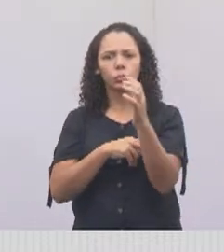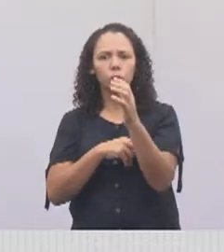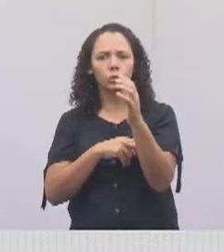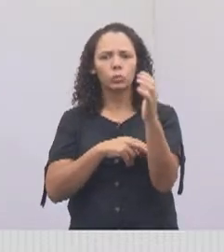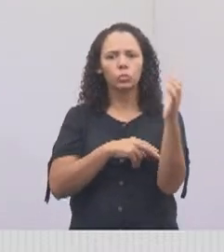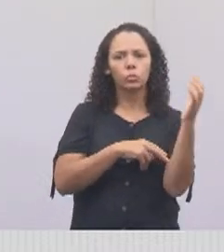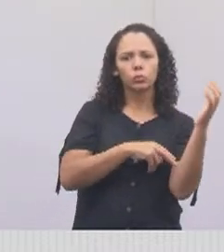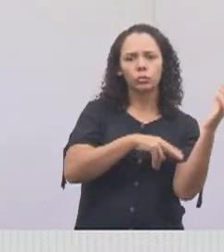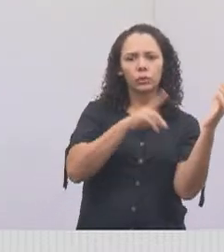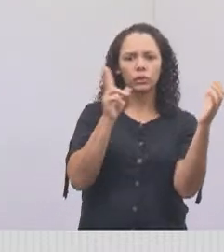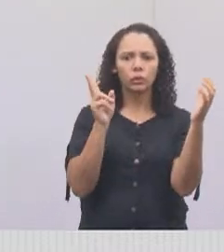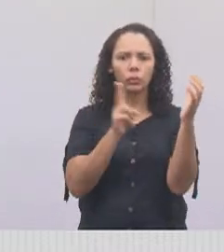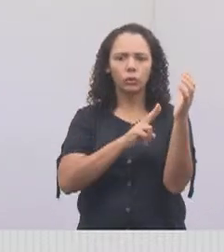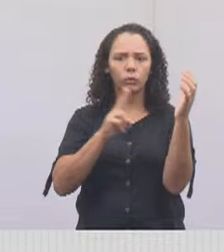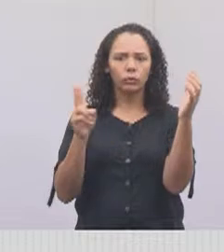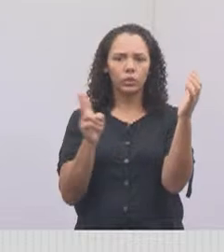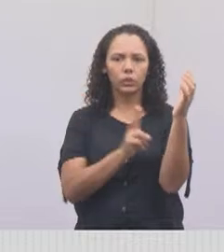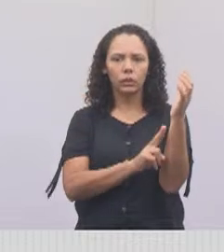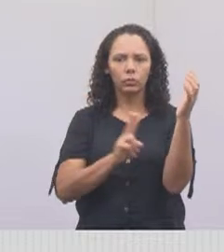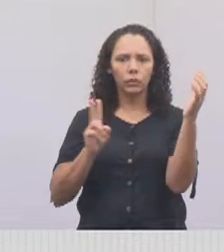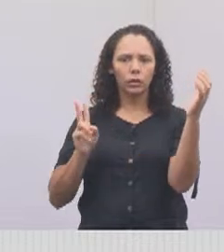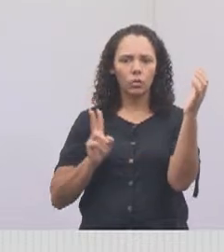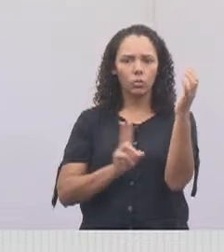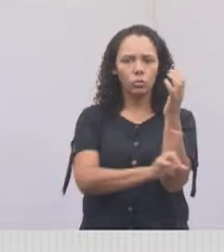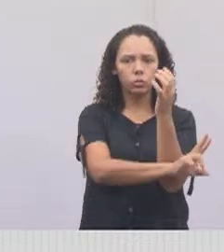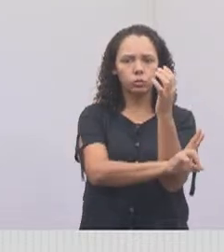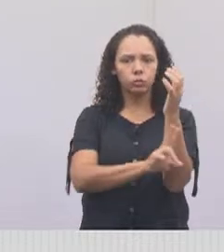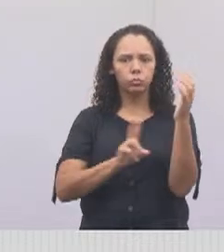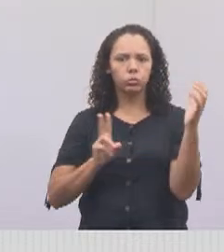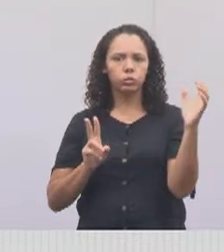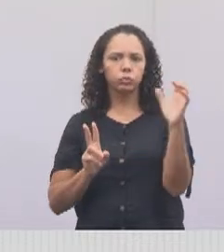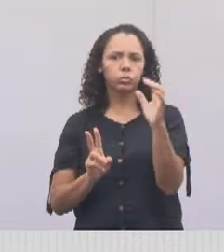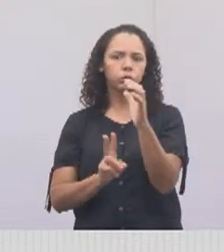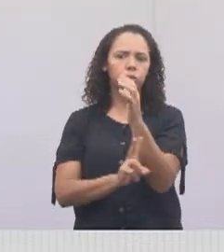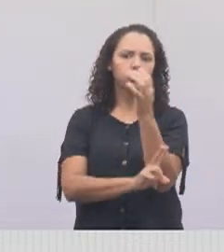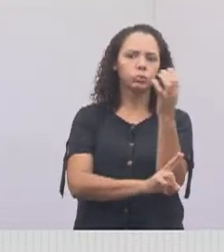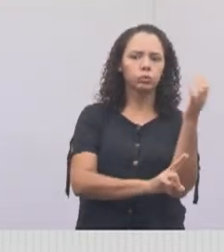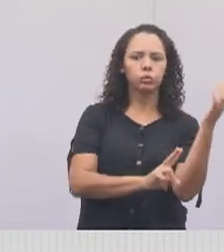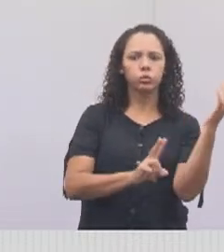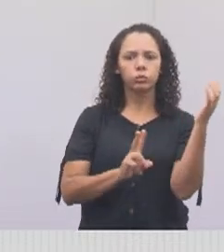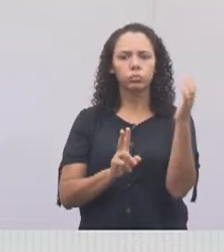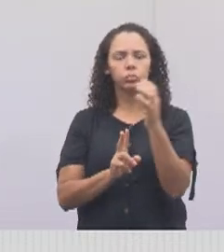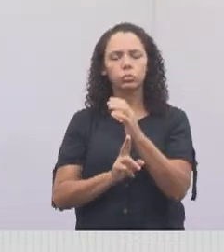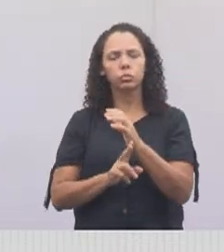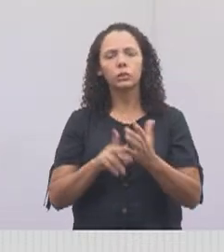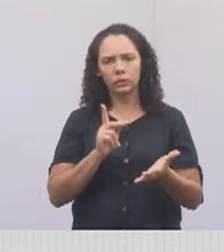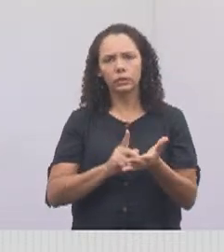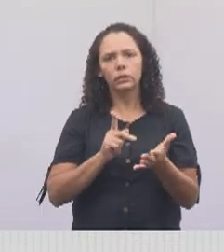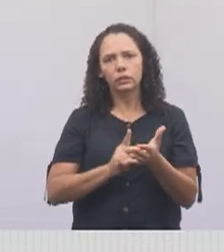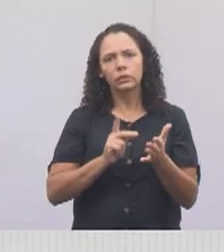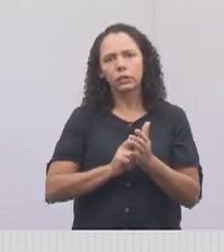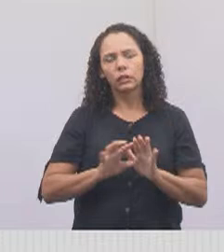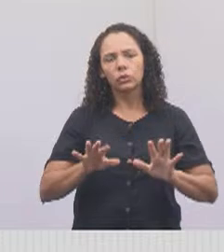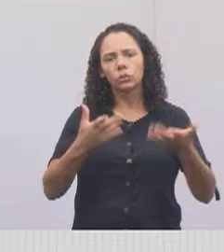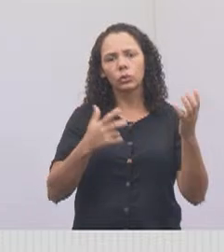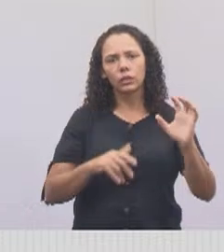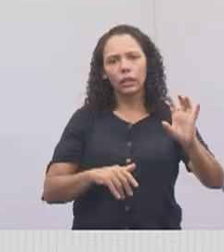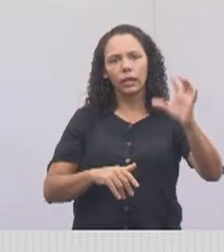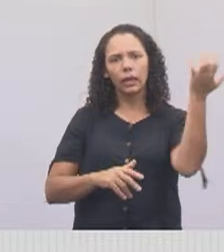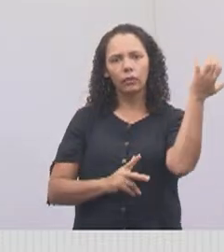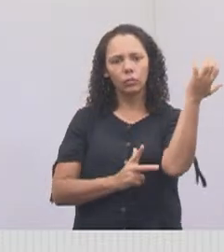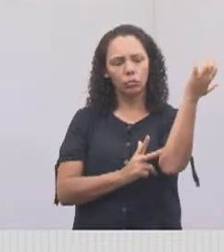baixo do caule. É isso, vereador, que acontece? Quando se poda, a árvore vai tirando aqui, vai ficando